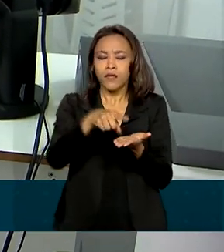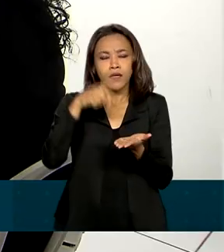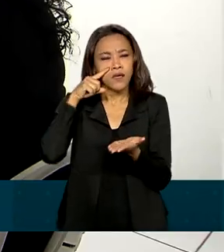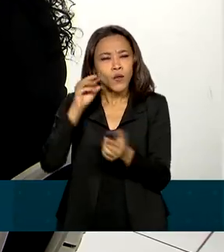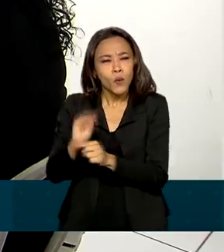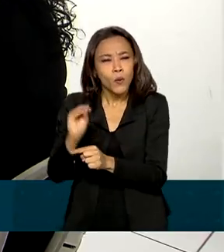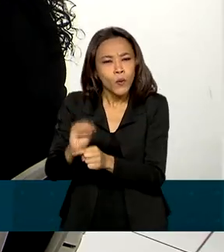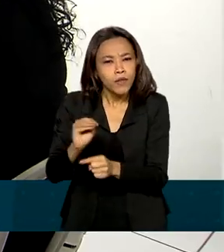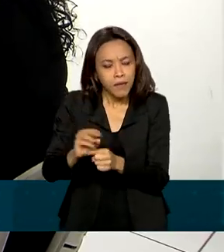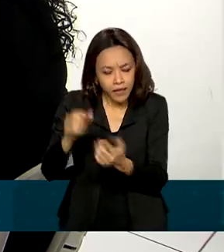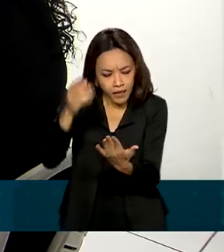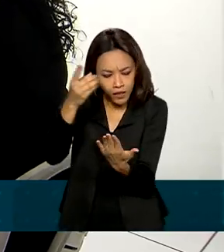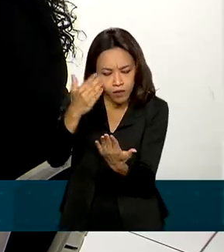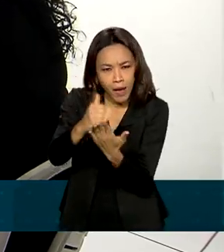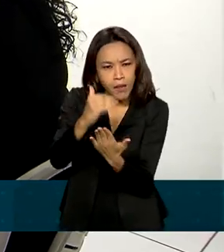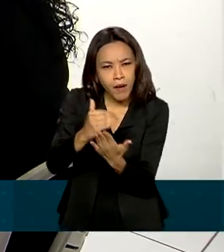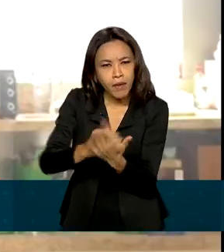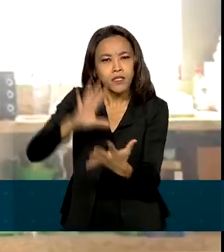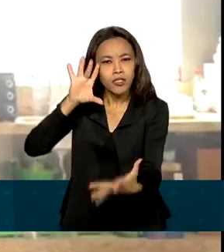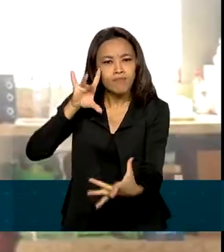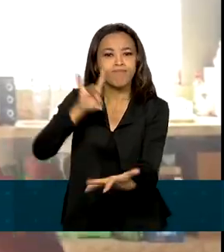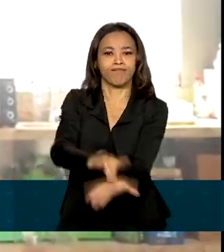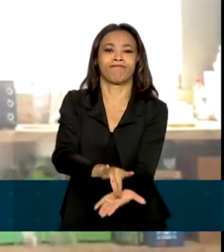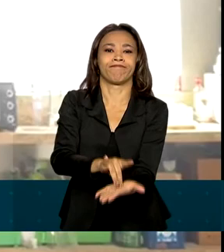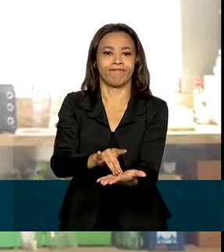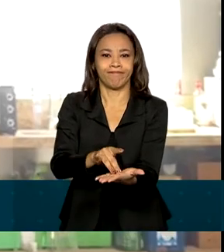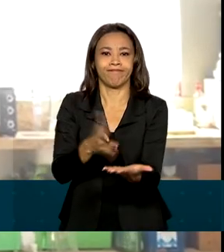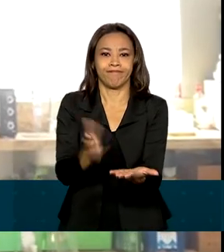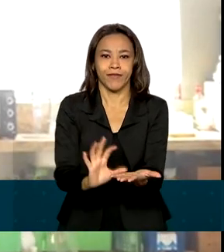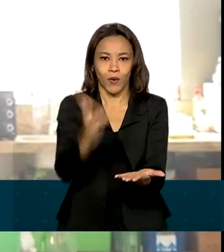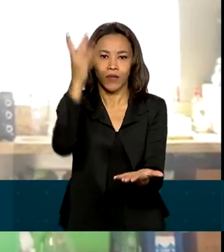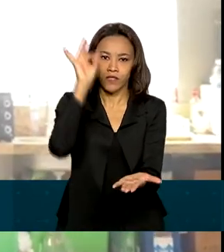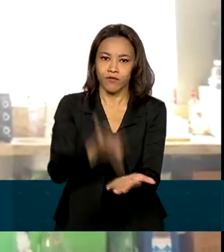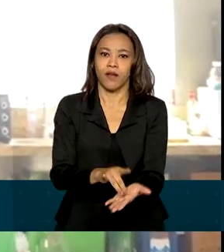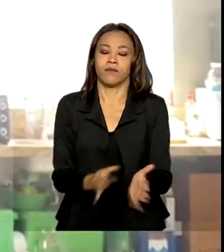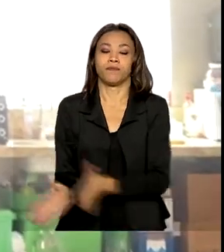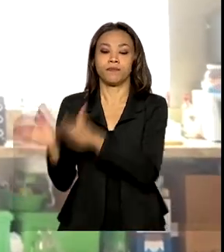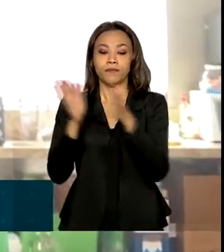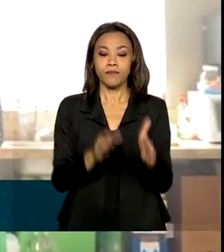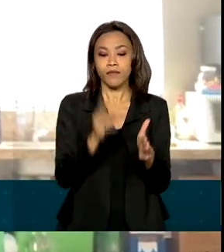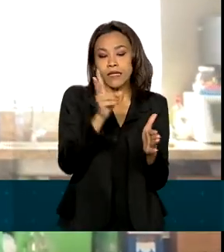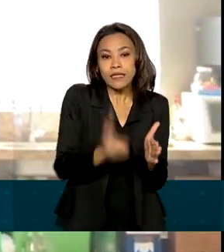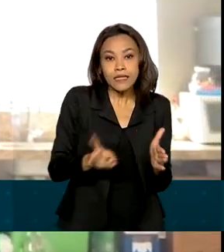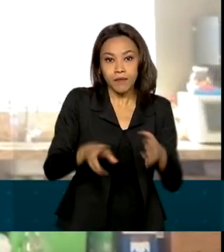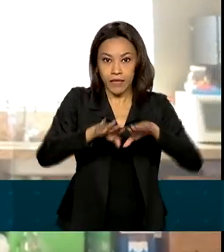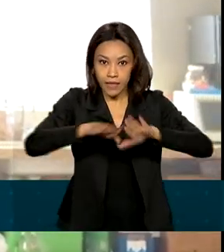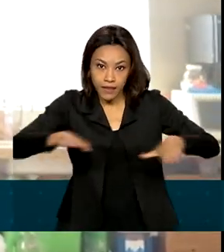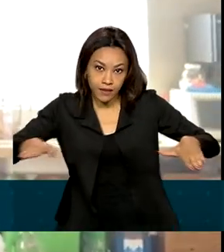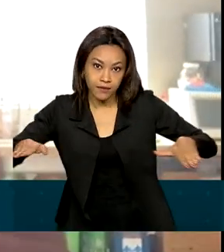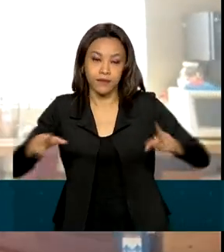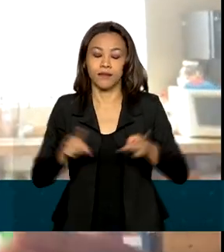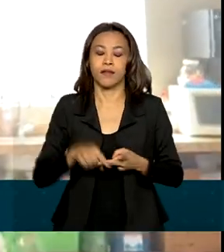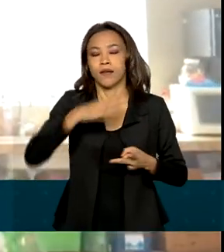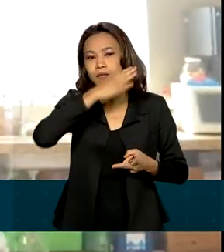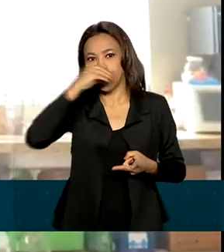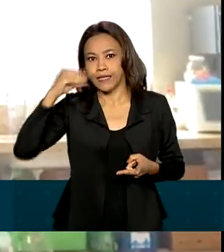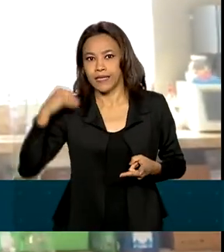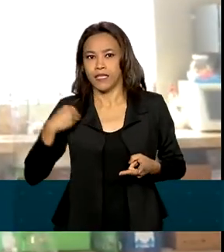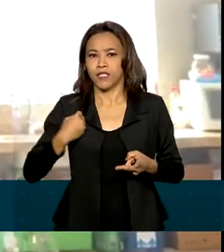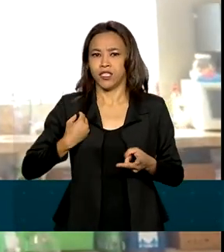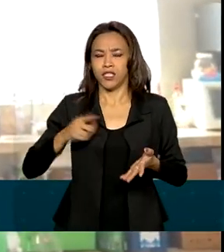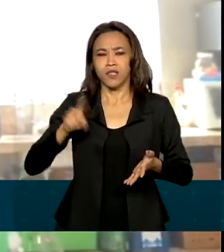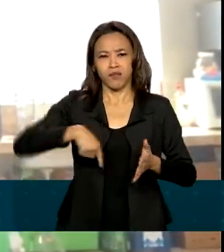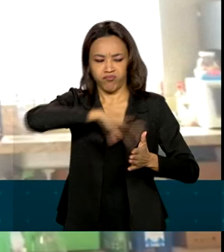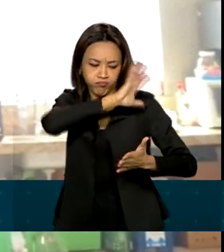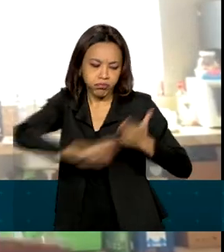direitos sejam cumpridos na prática. Todas as vezes que uma criança ou uma adolescente está em situação de violação